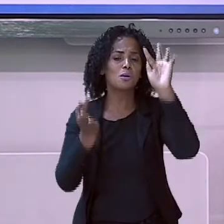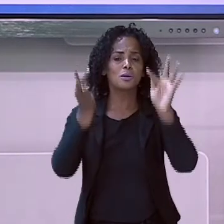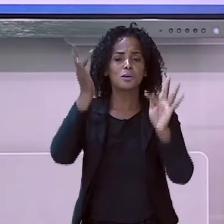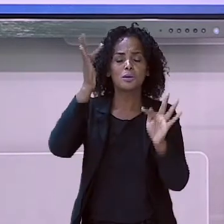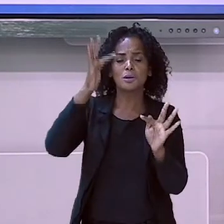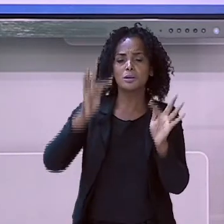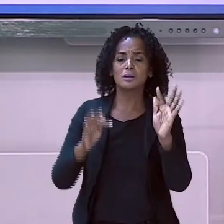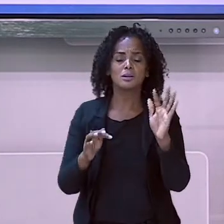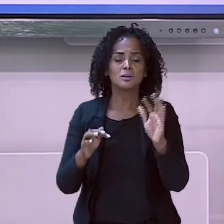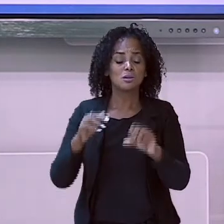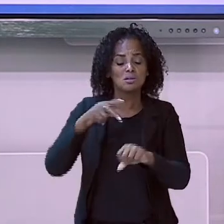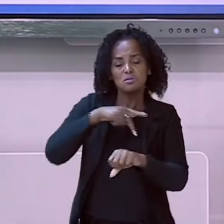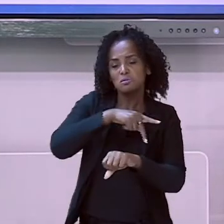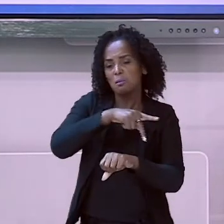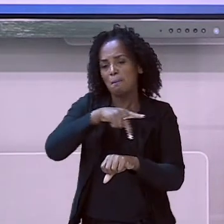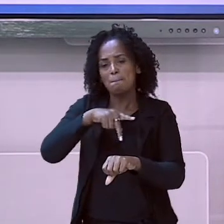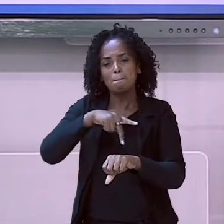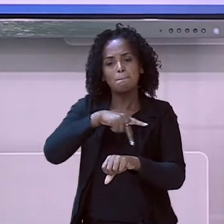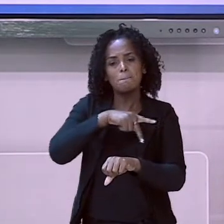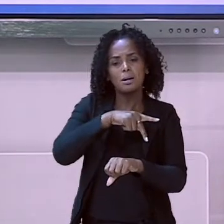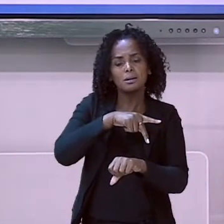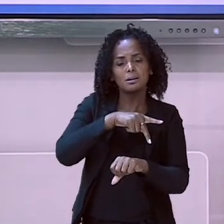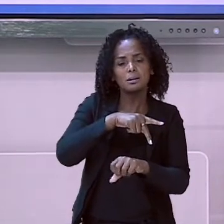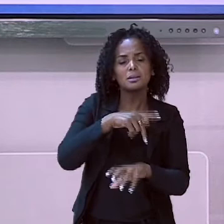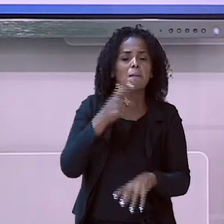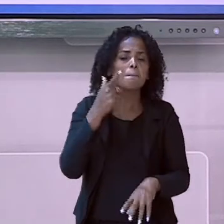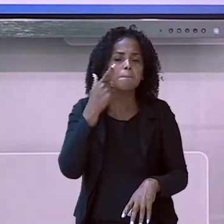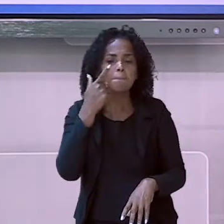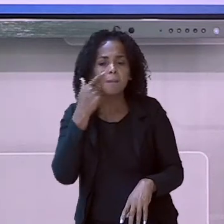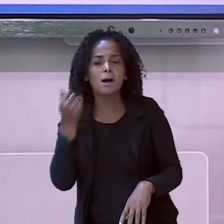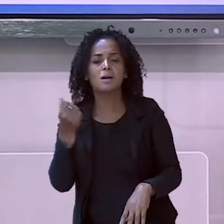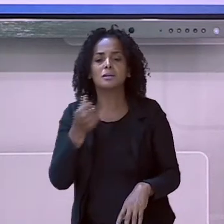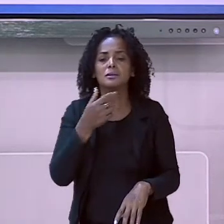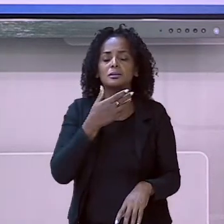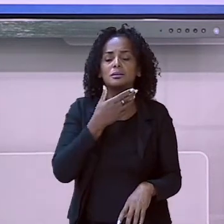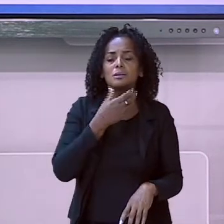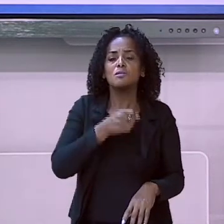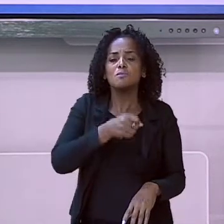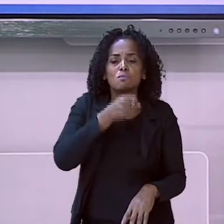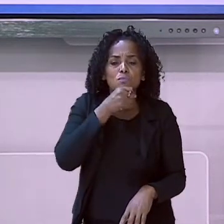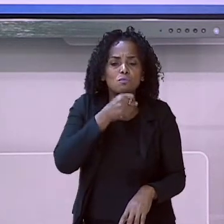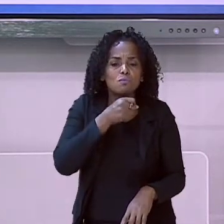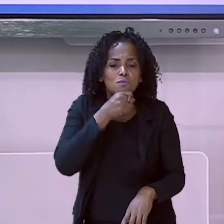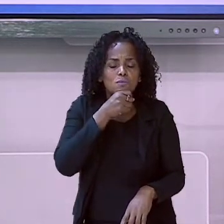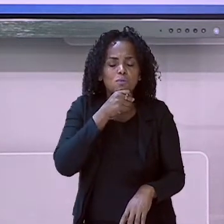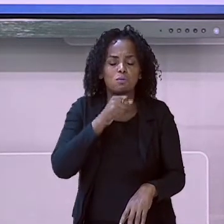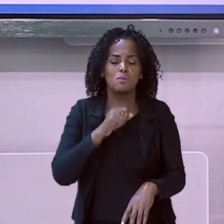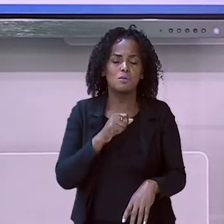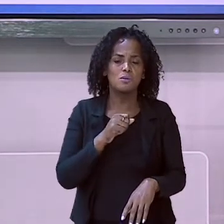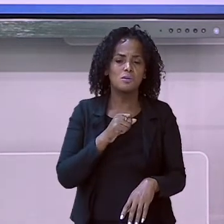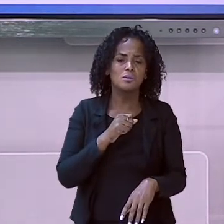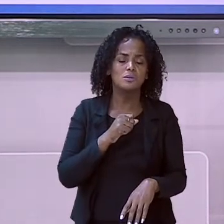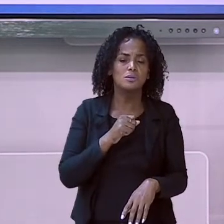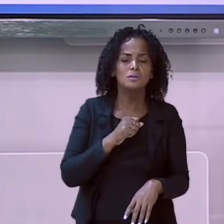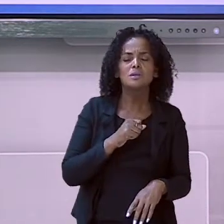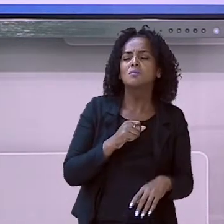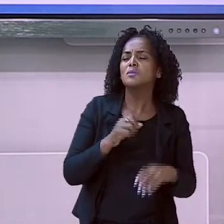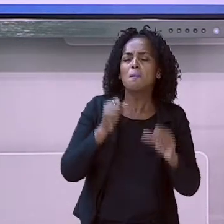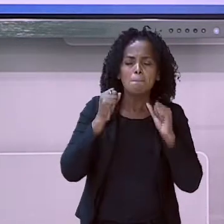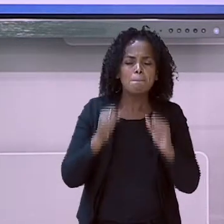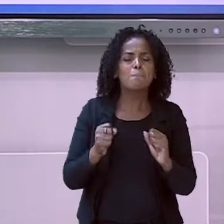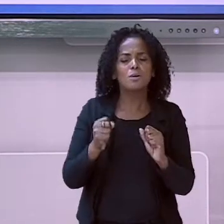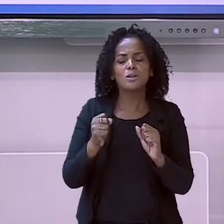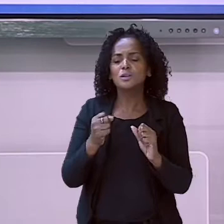Tenho certeza que os avós, os pais conhecem algum trava-língua para te ensinar. Depois você pode